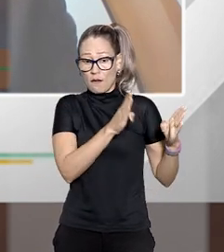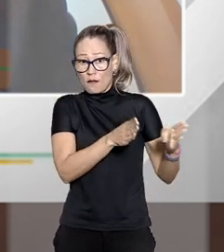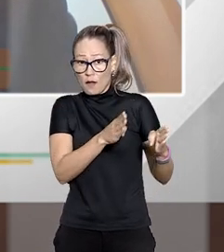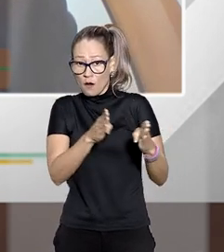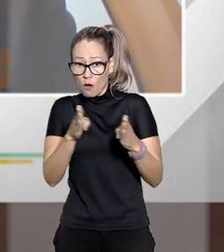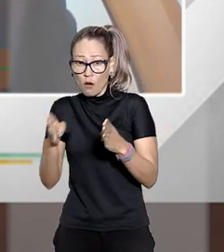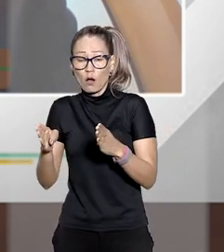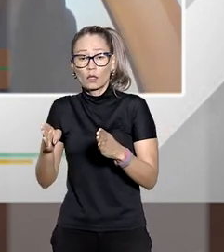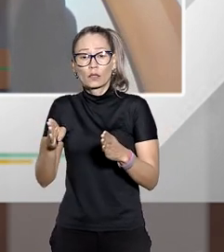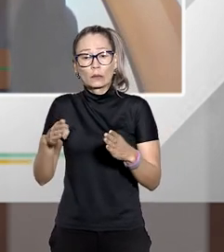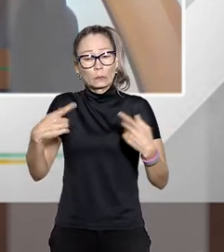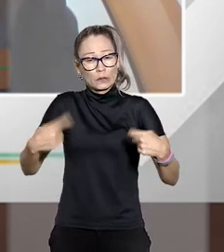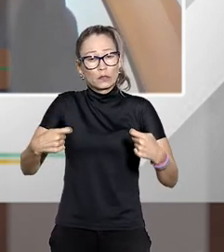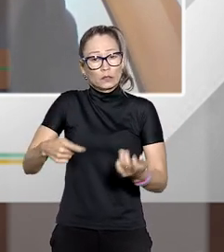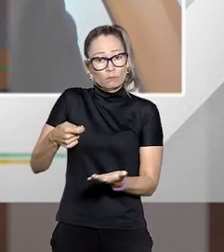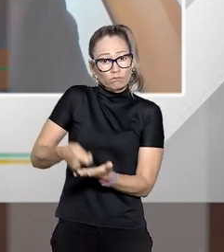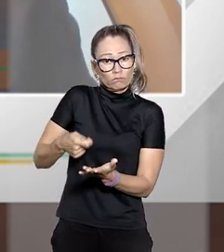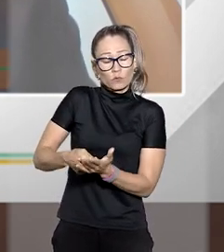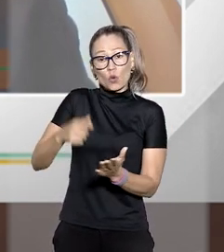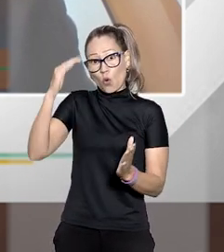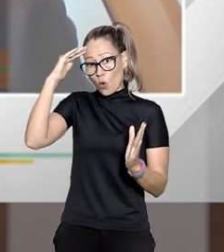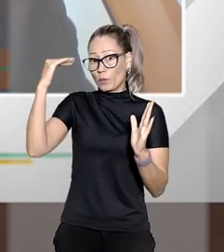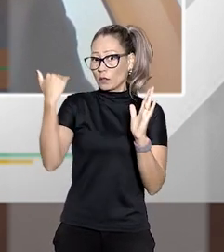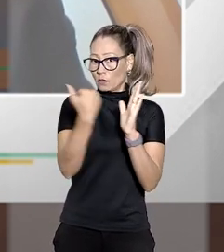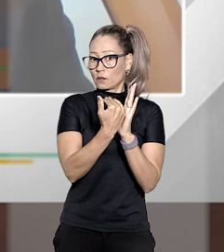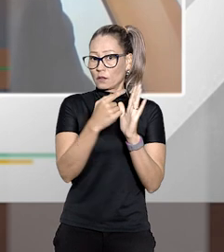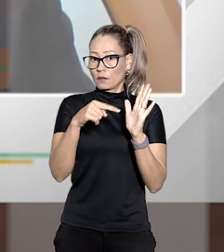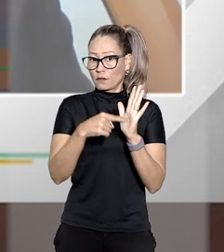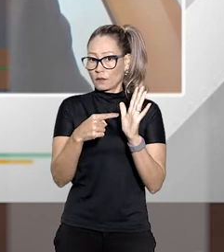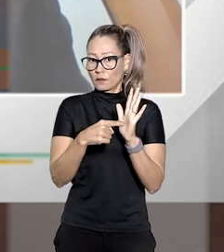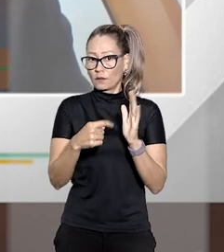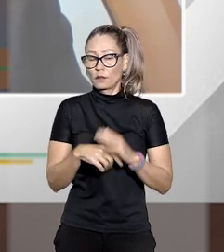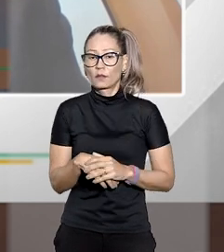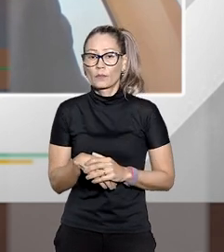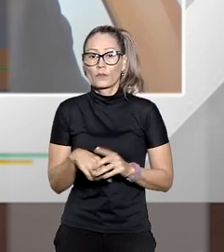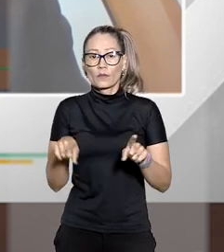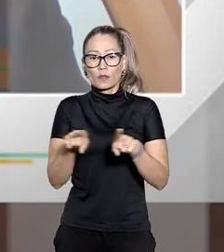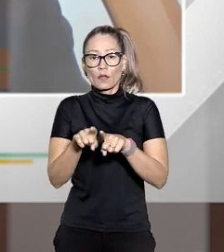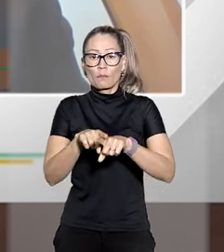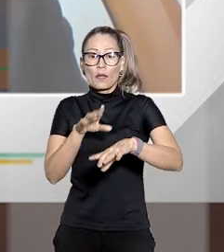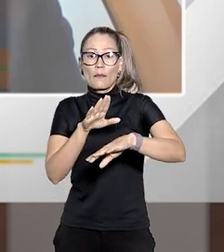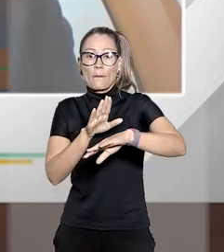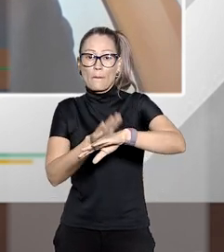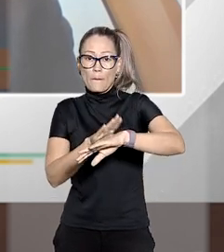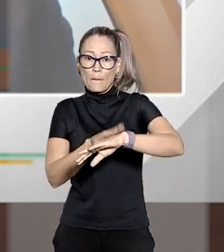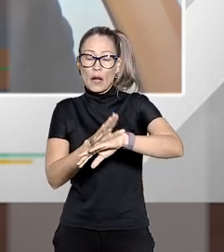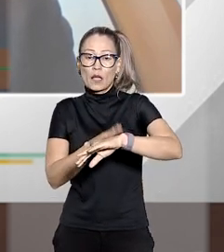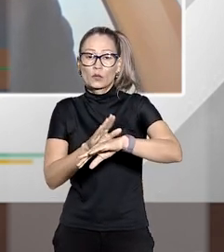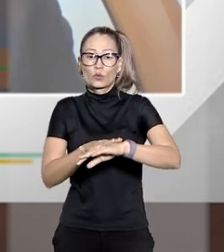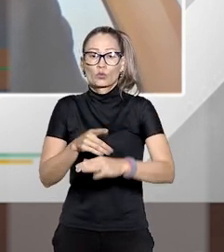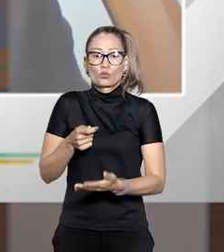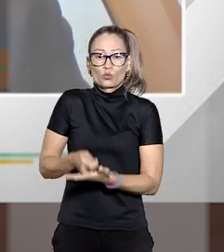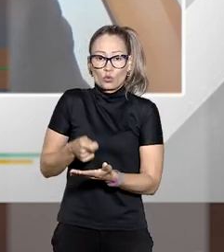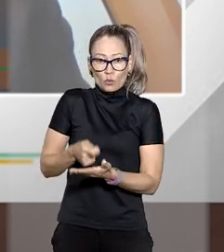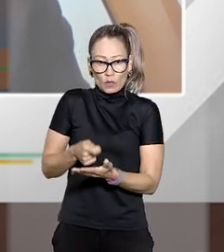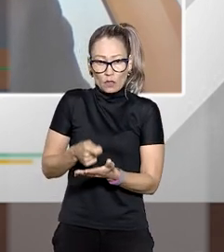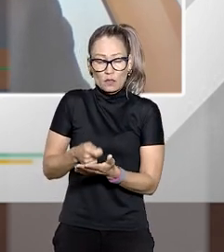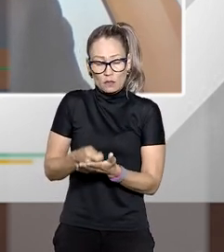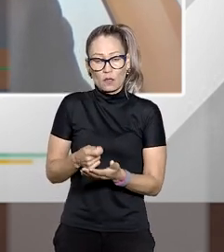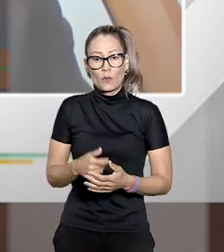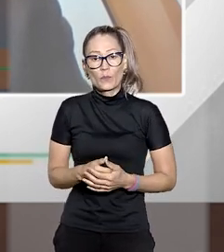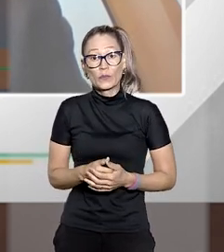a ordem que tem o dever de cumprir aquela ordem fixando o prazo para cumprimento da obrigação